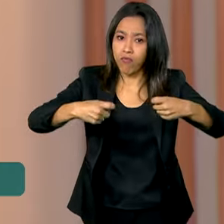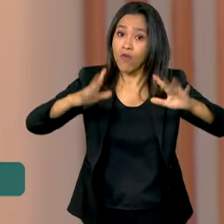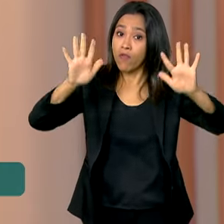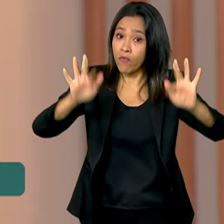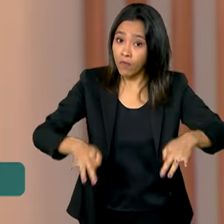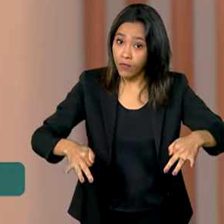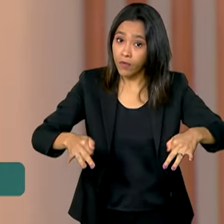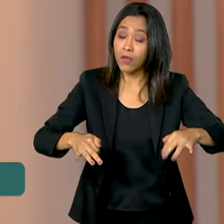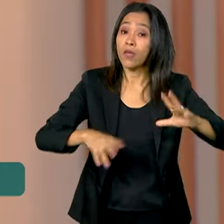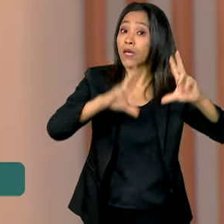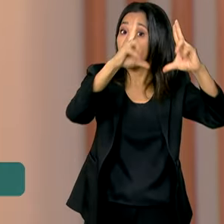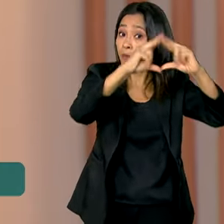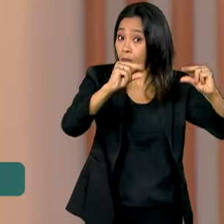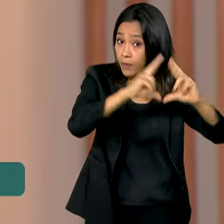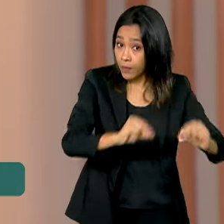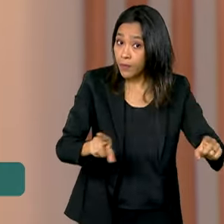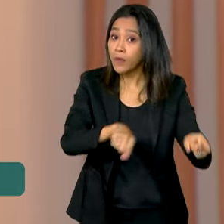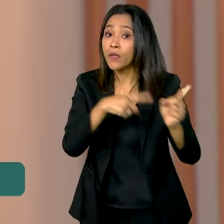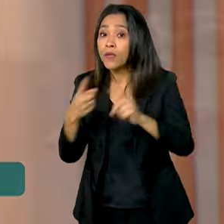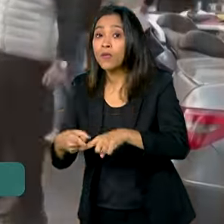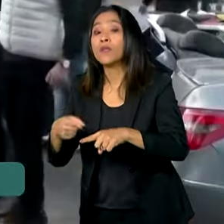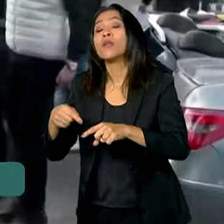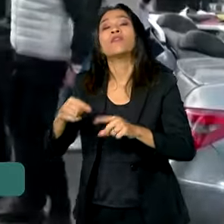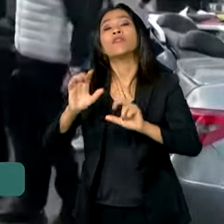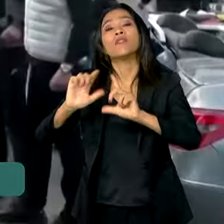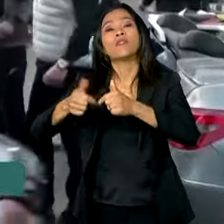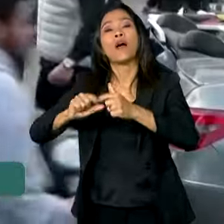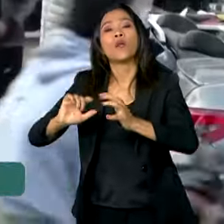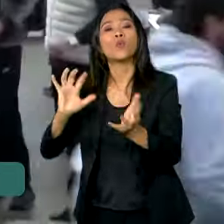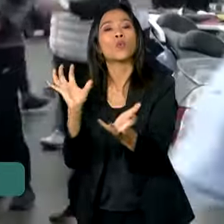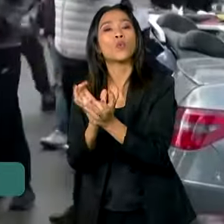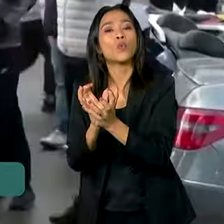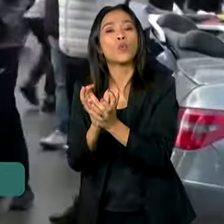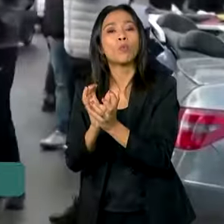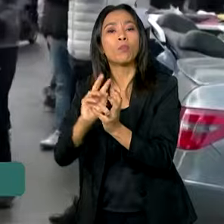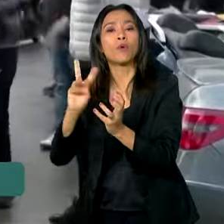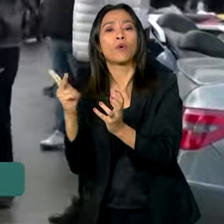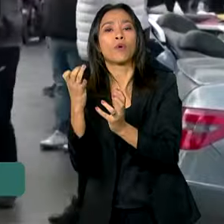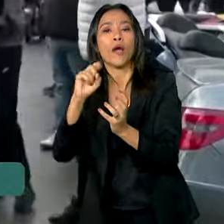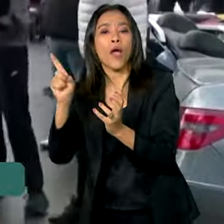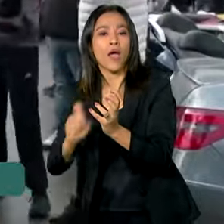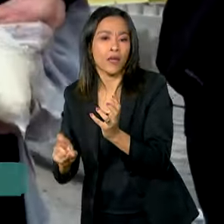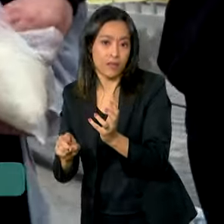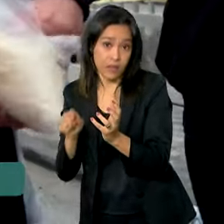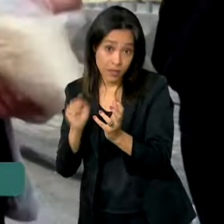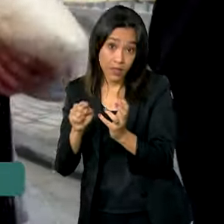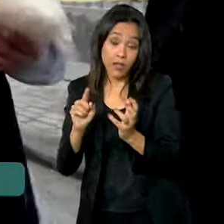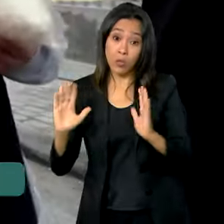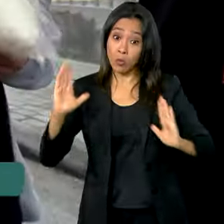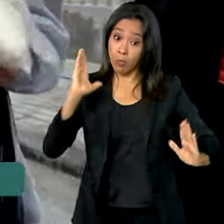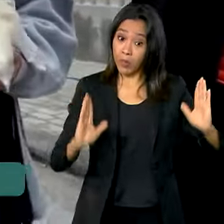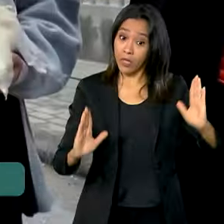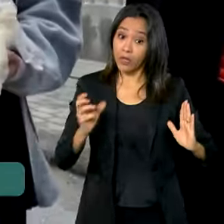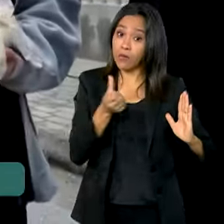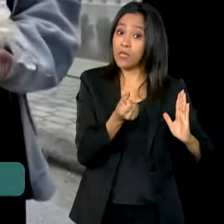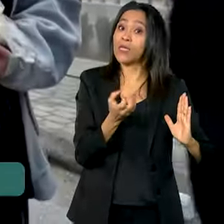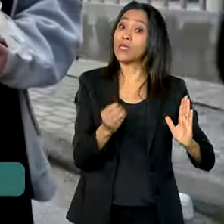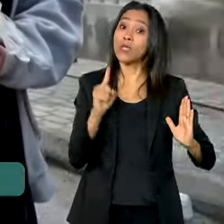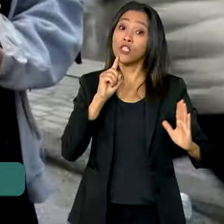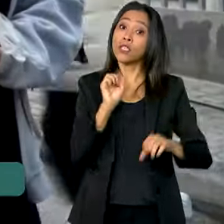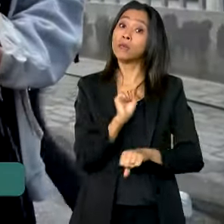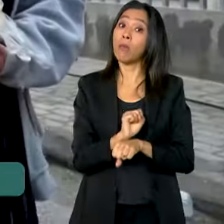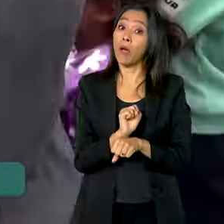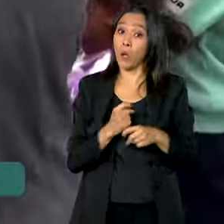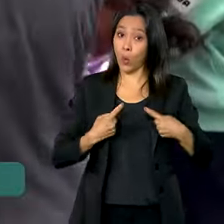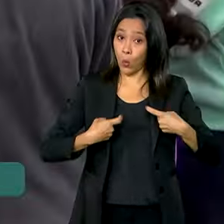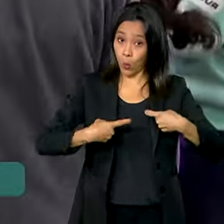Israel e o grupo Hezbollah. O entendimento estipula uma paralisação de 60 dias nos confrontos como